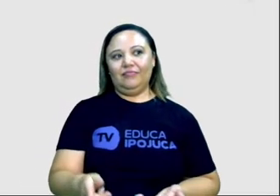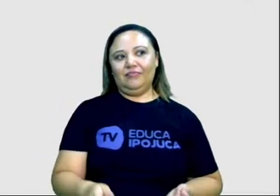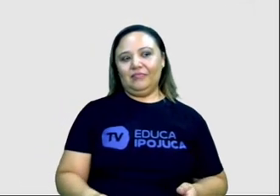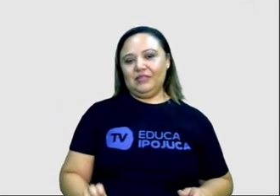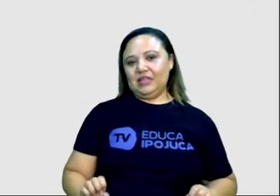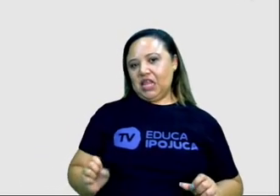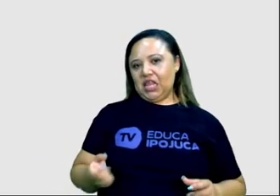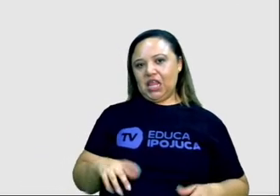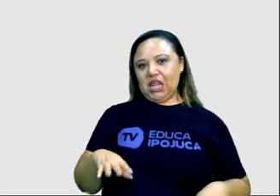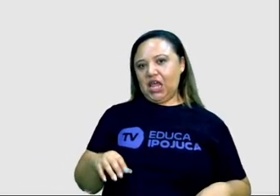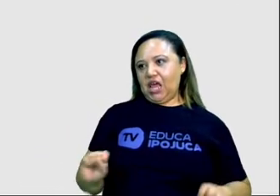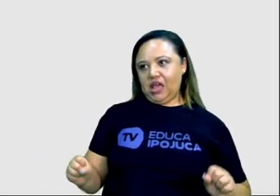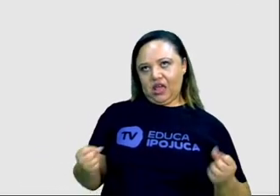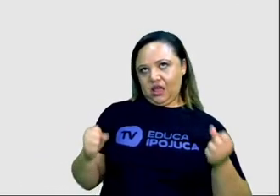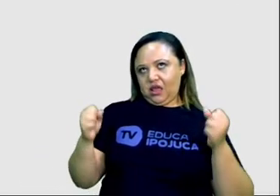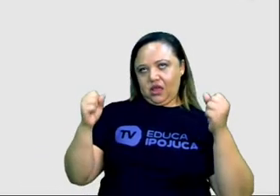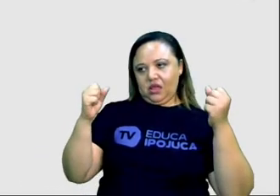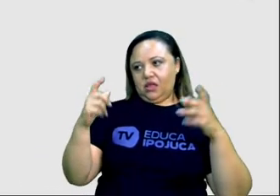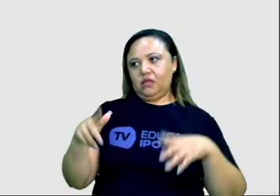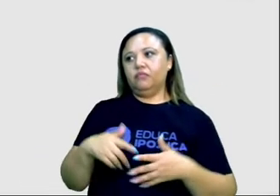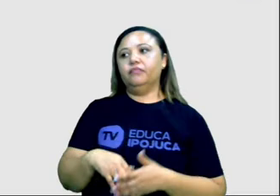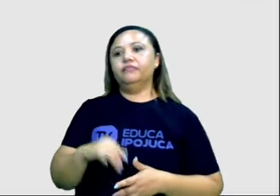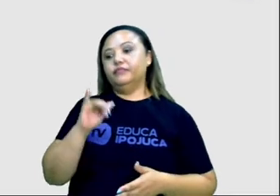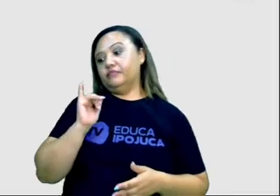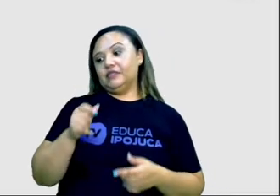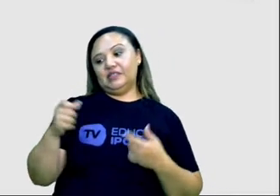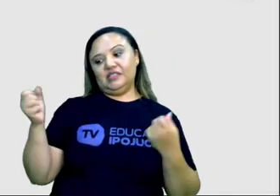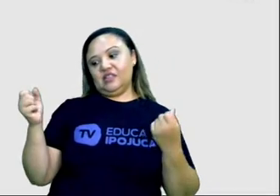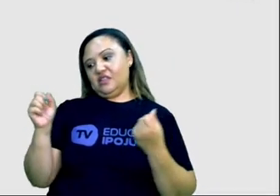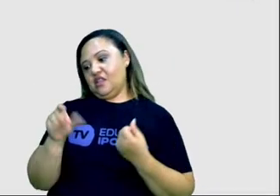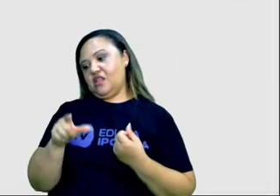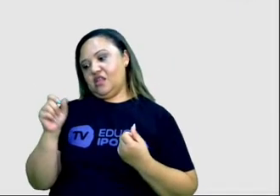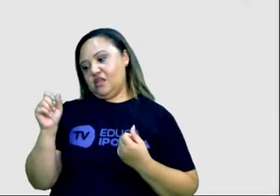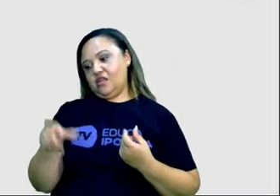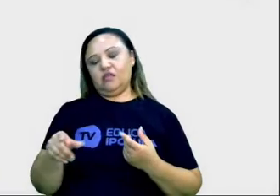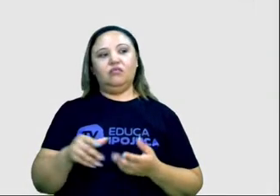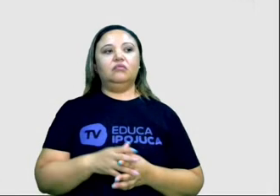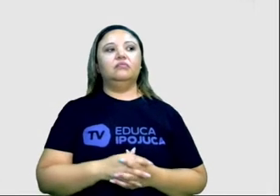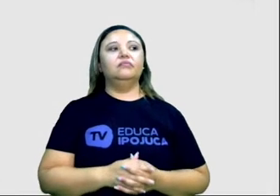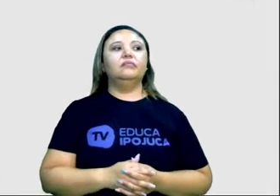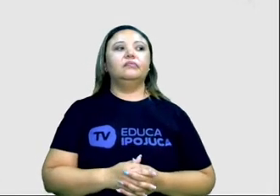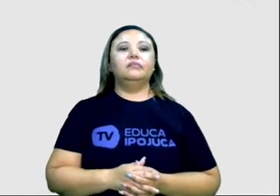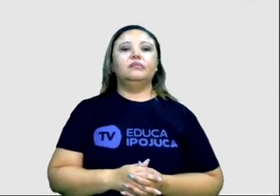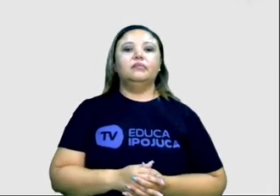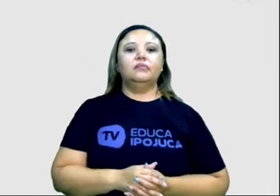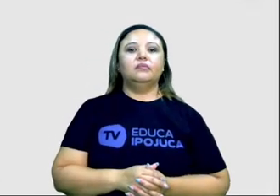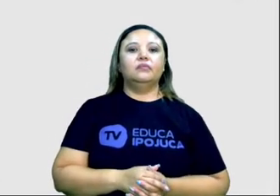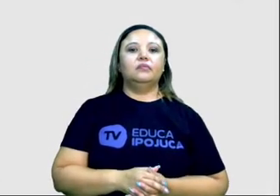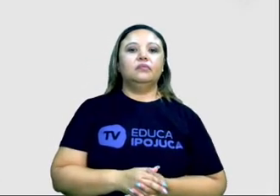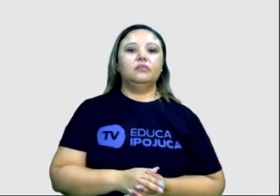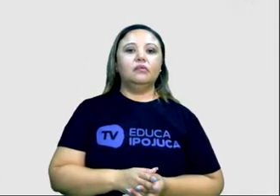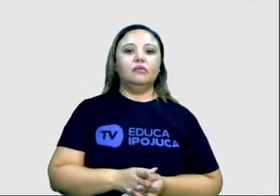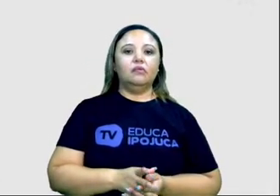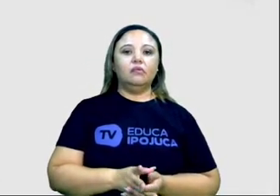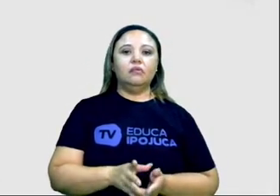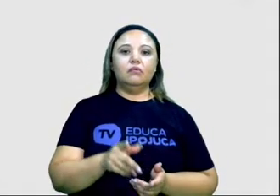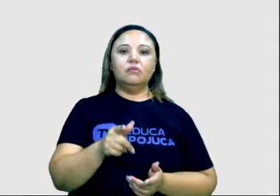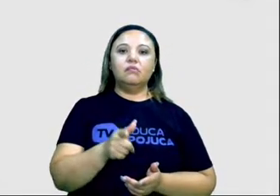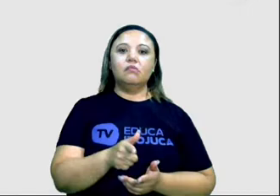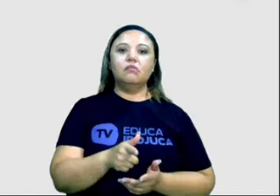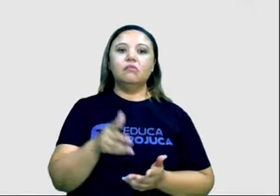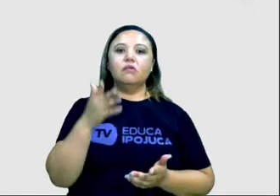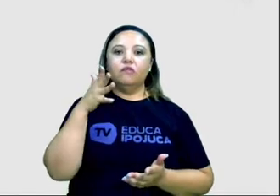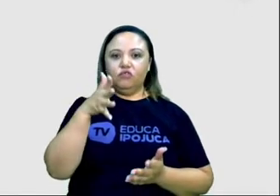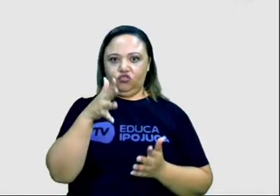xilique. Então, também é uma forma de você expressar o discurso de ódio. Veja esses comentários